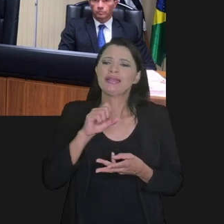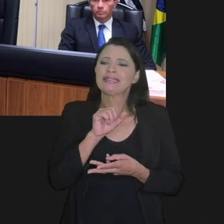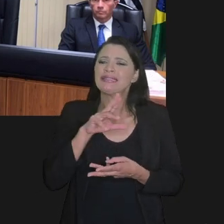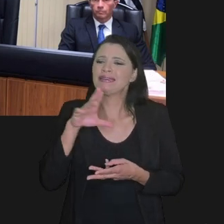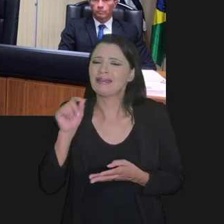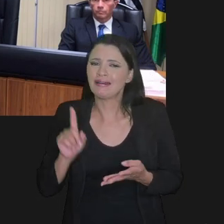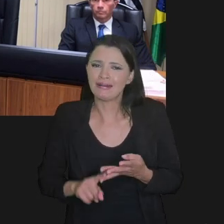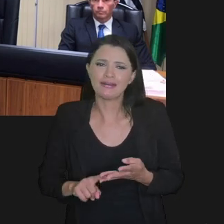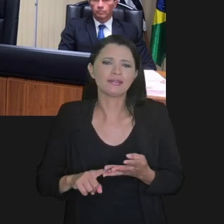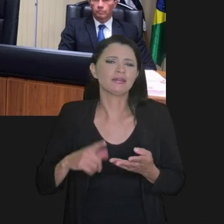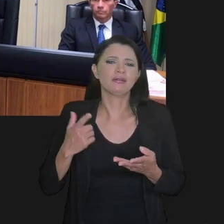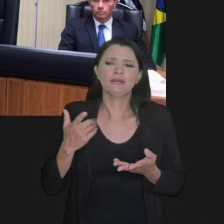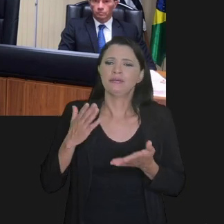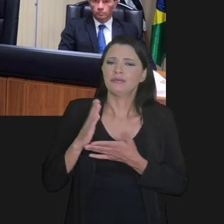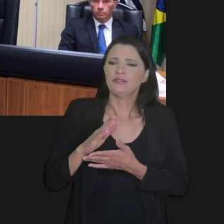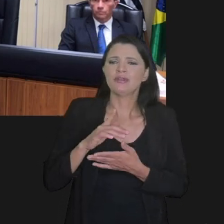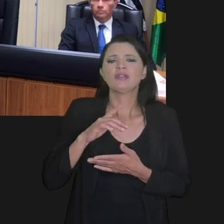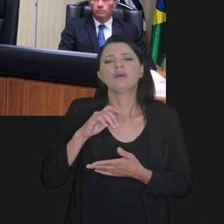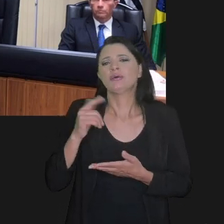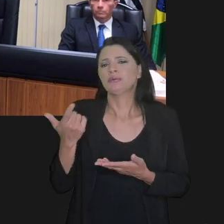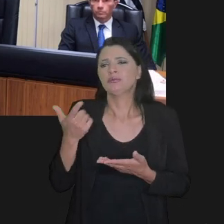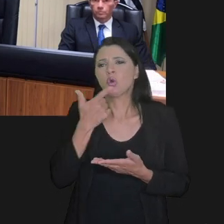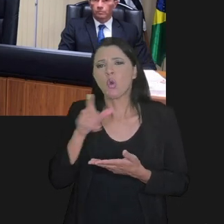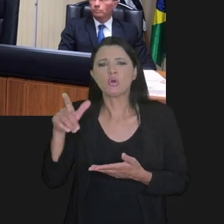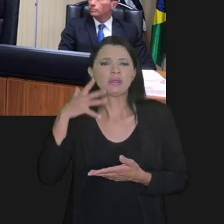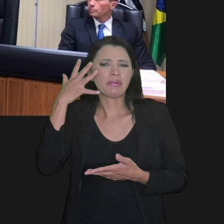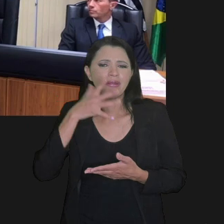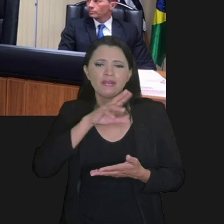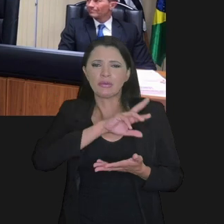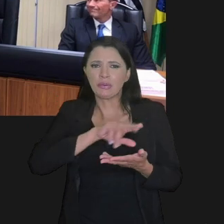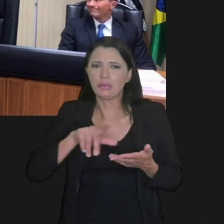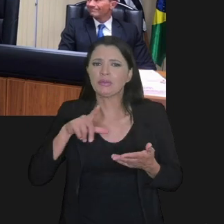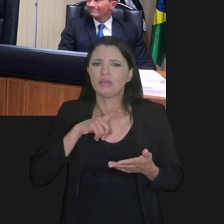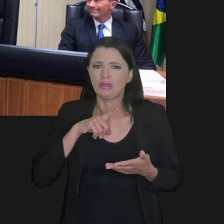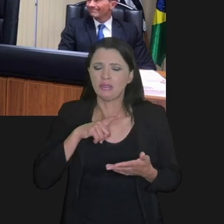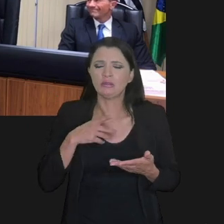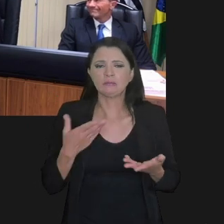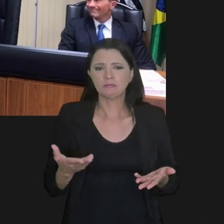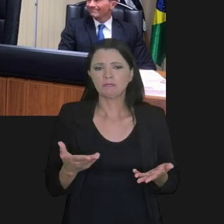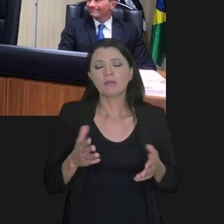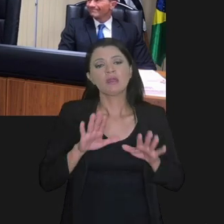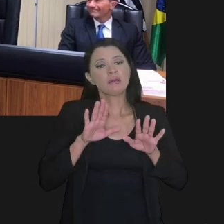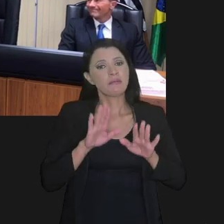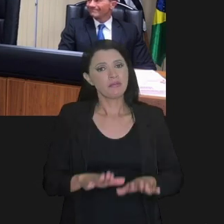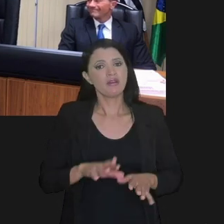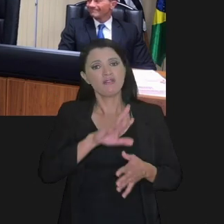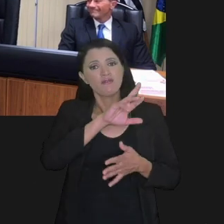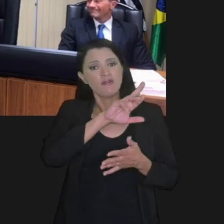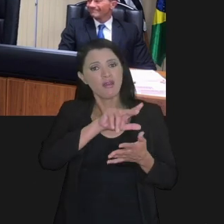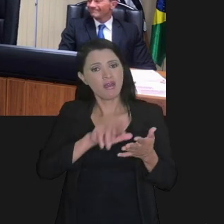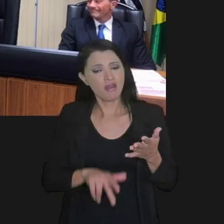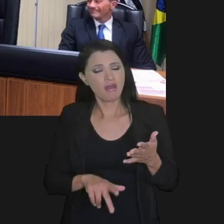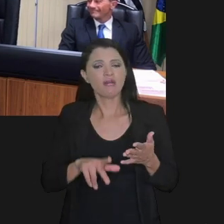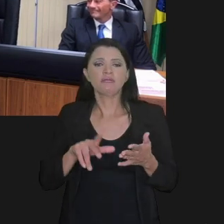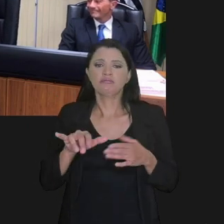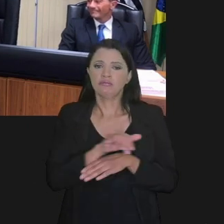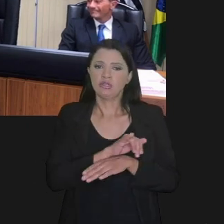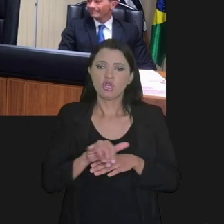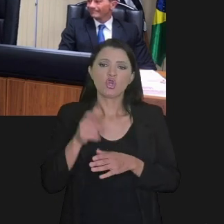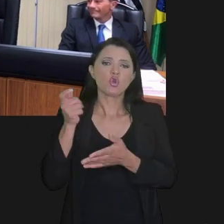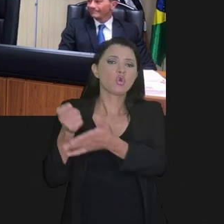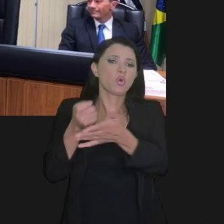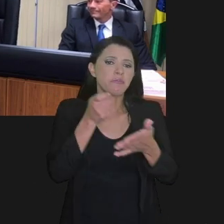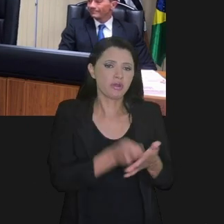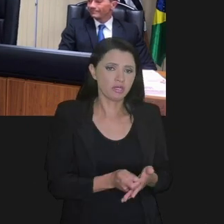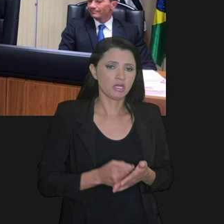negativação no Serasa, averbação pré-executória que dá outra palestra, mas uma série de